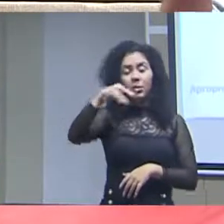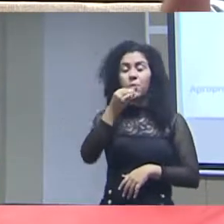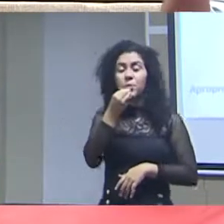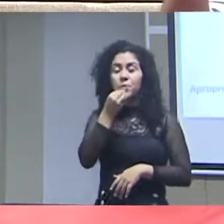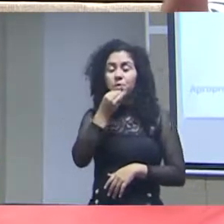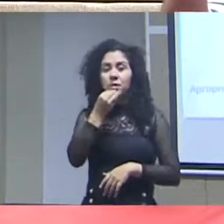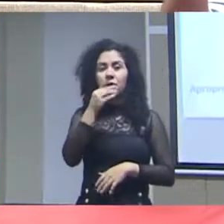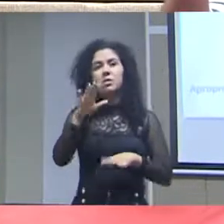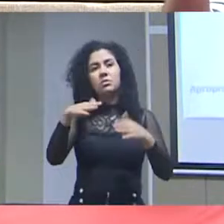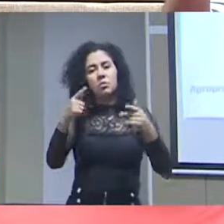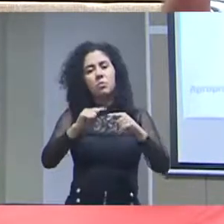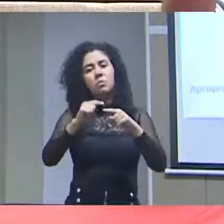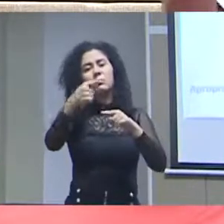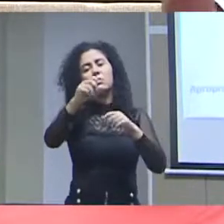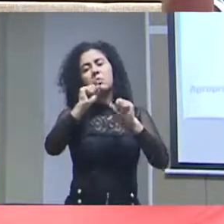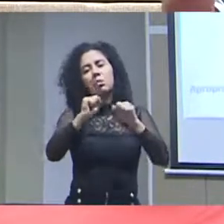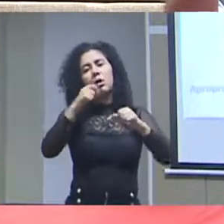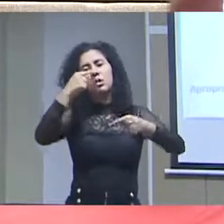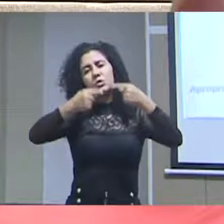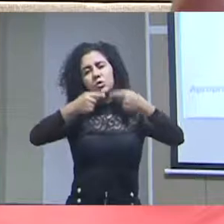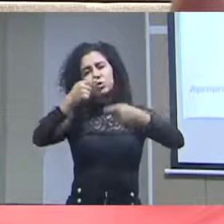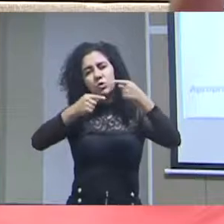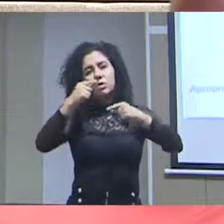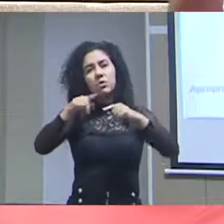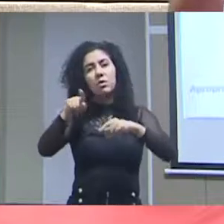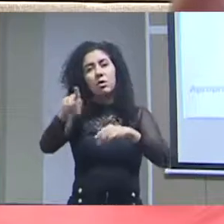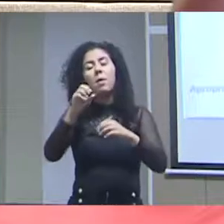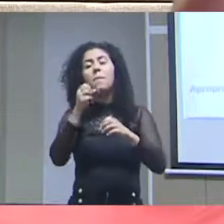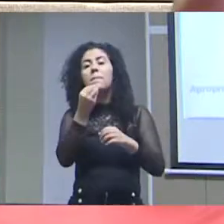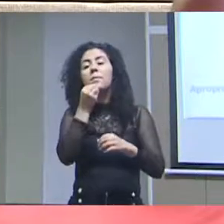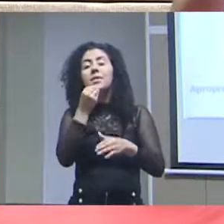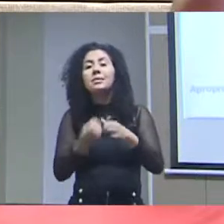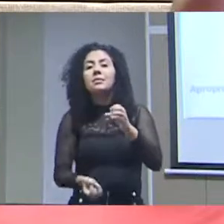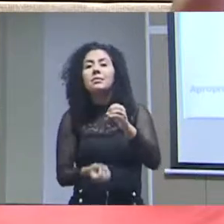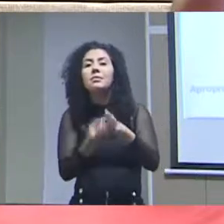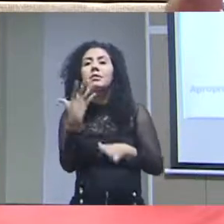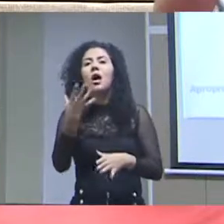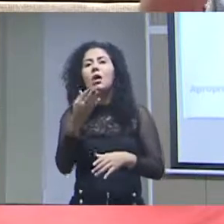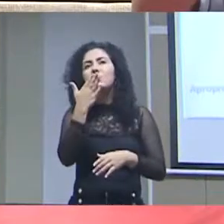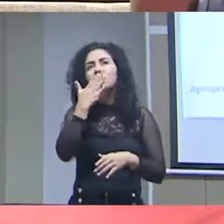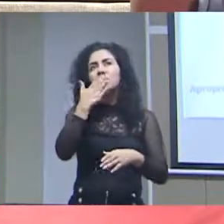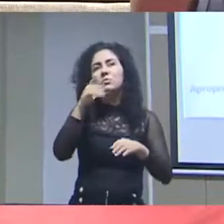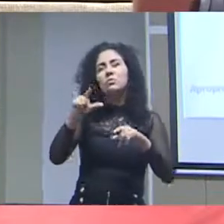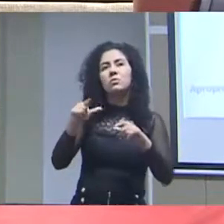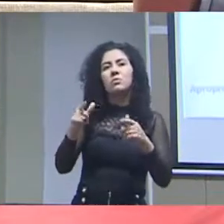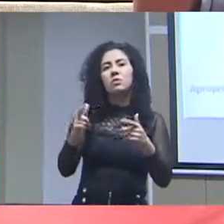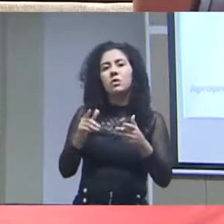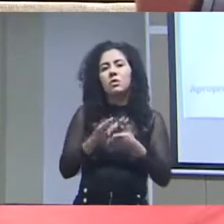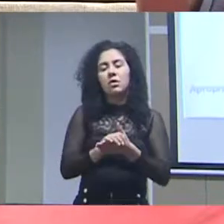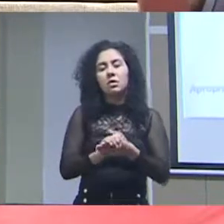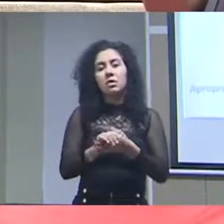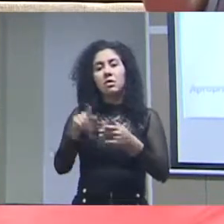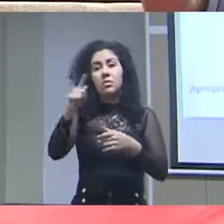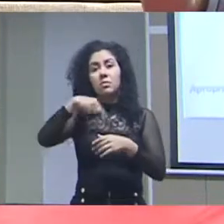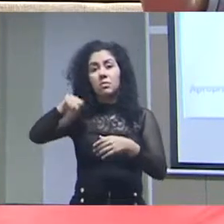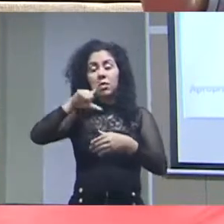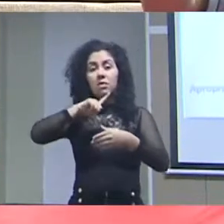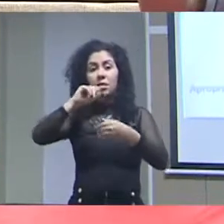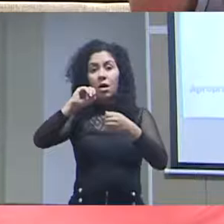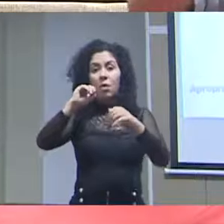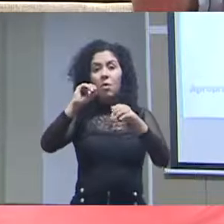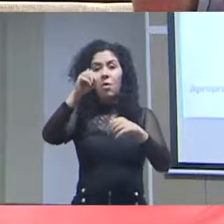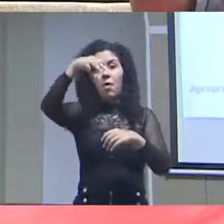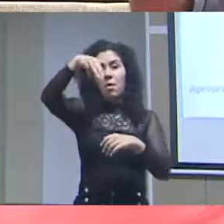isso que a gente vai passar a discutir em seguida, talvez a CPRM pudesse criar um serviço que apresentasse esses dados sobre um mapa,